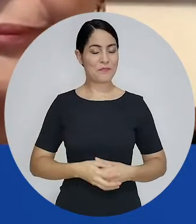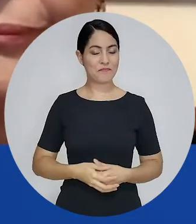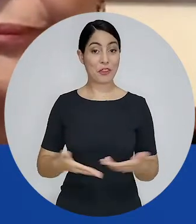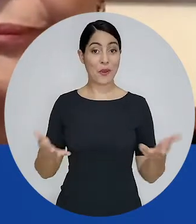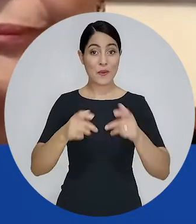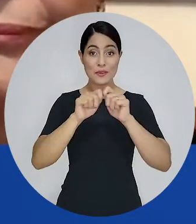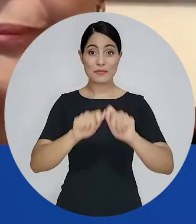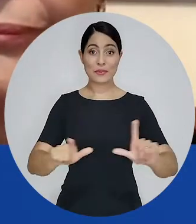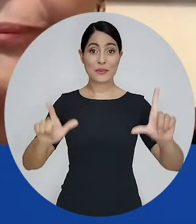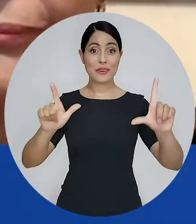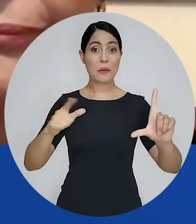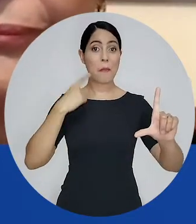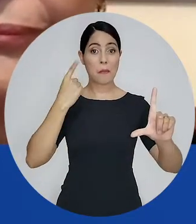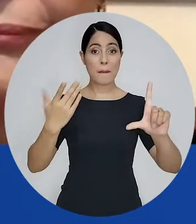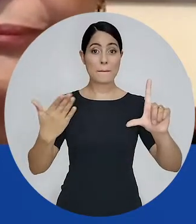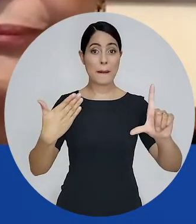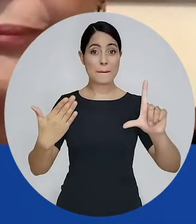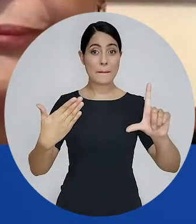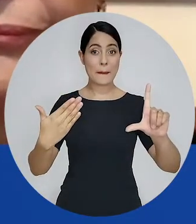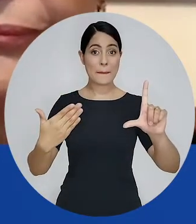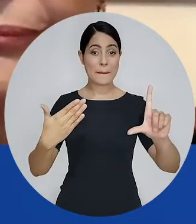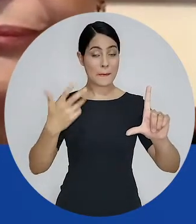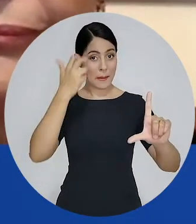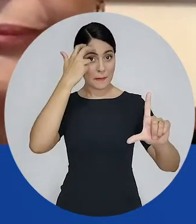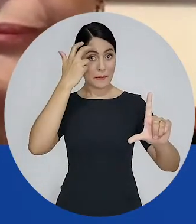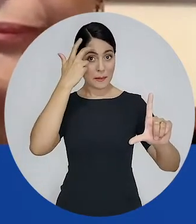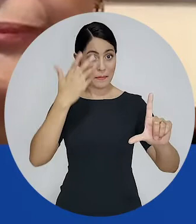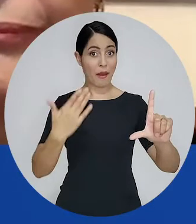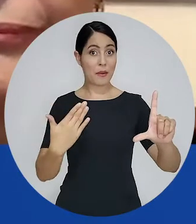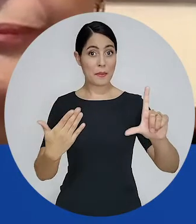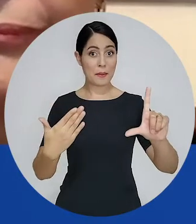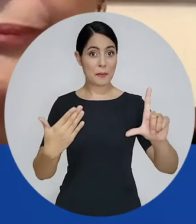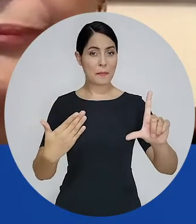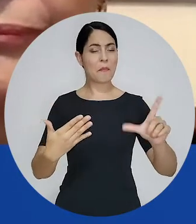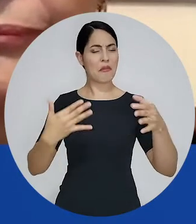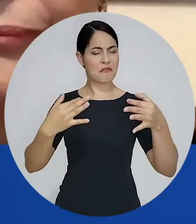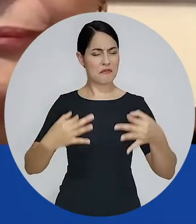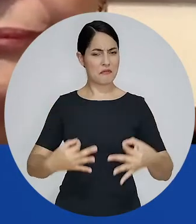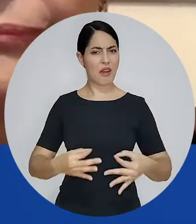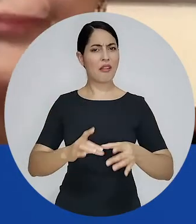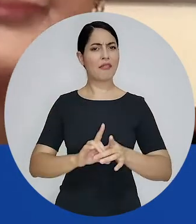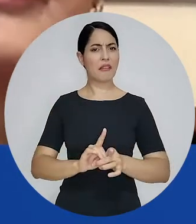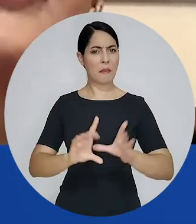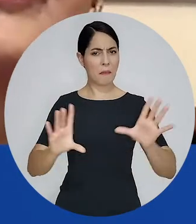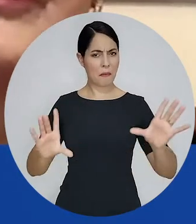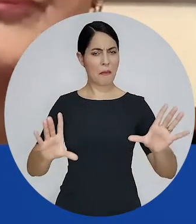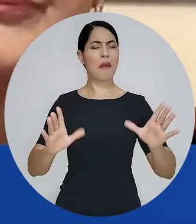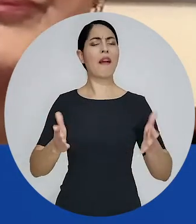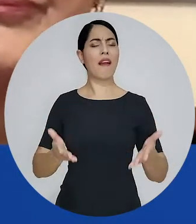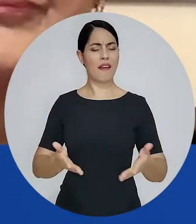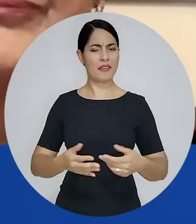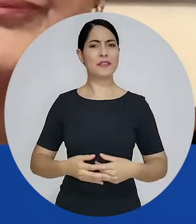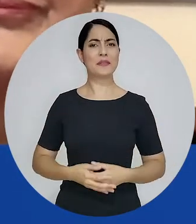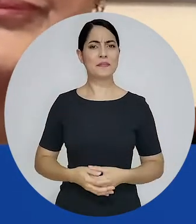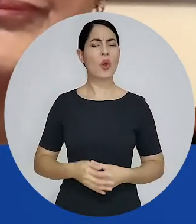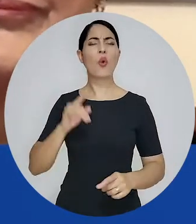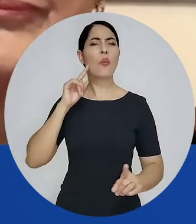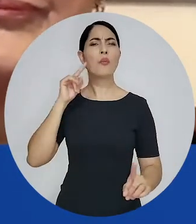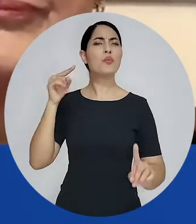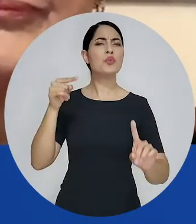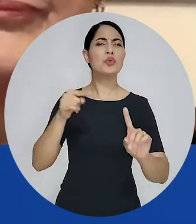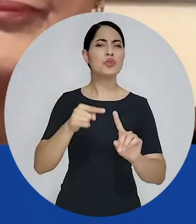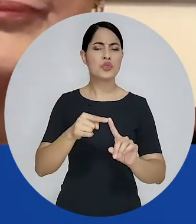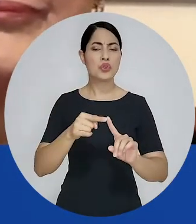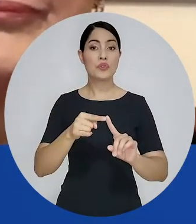Esse é o nosso Papo em Ordem, é uma conversa, conversa franca, uma conversa democrática, que busca